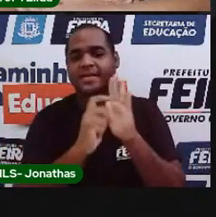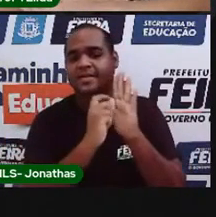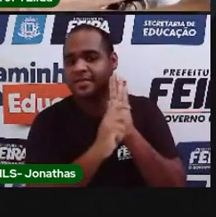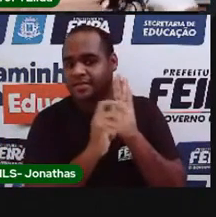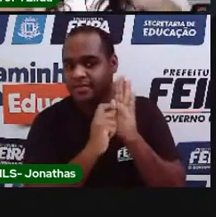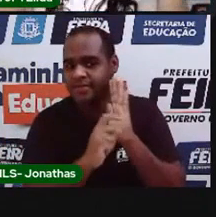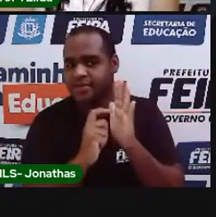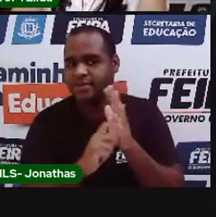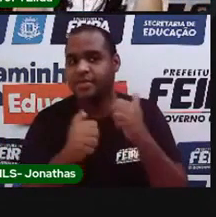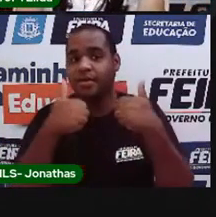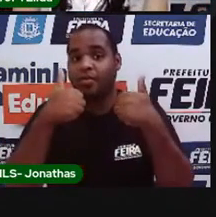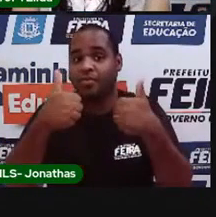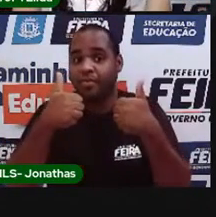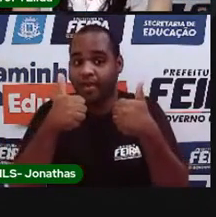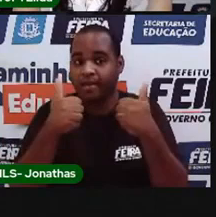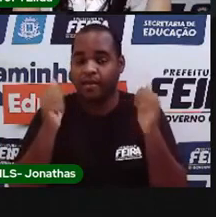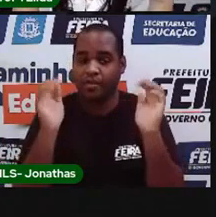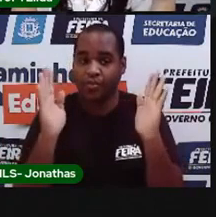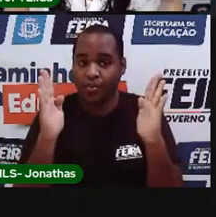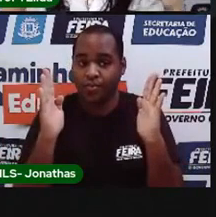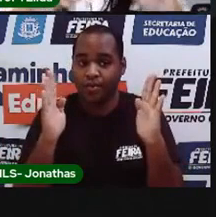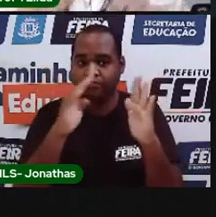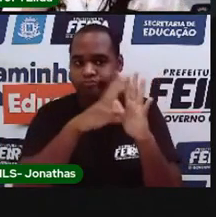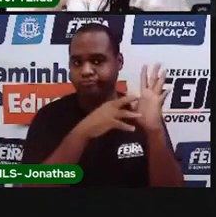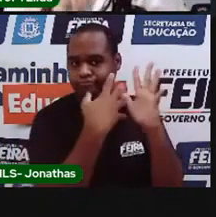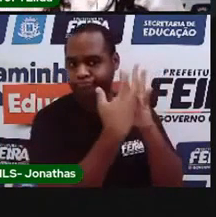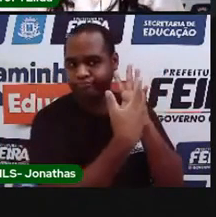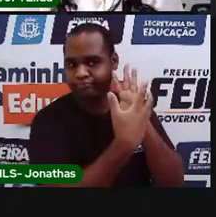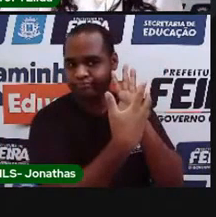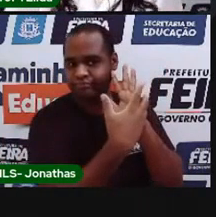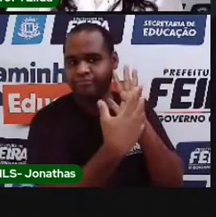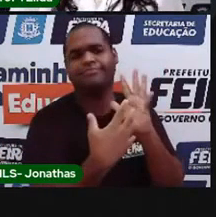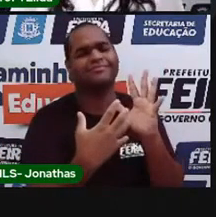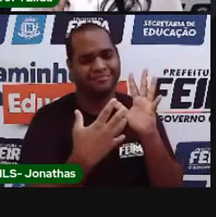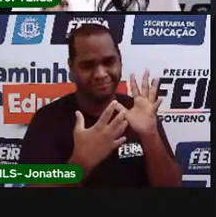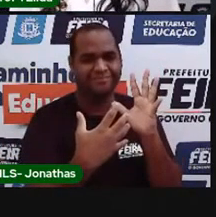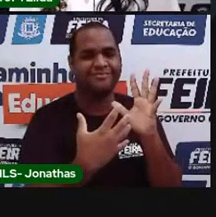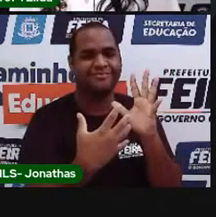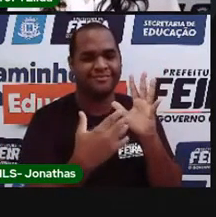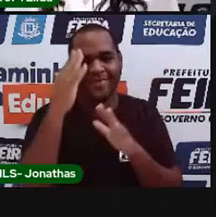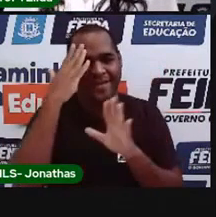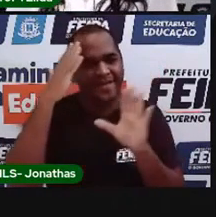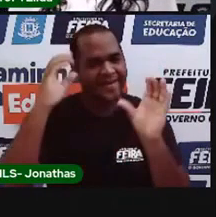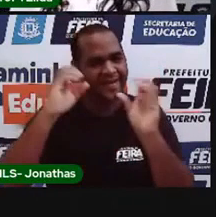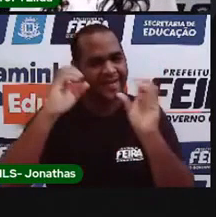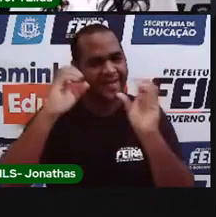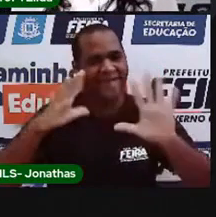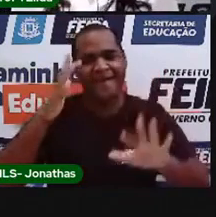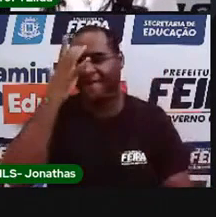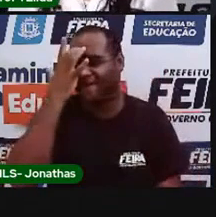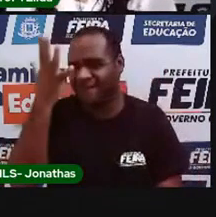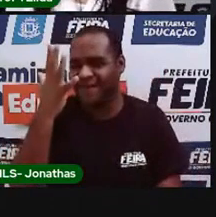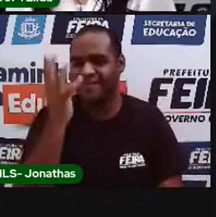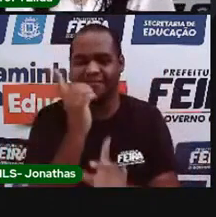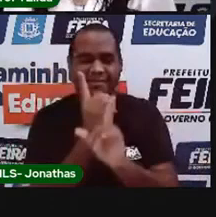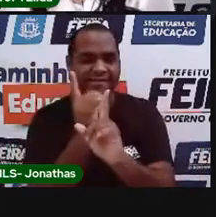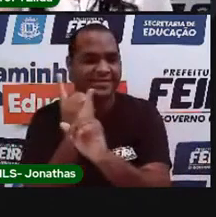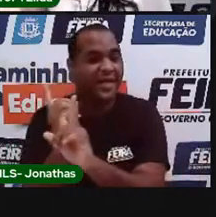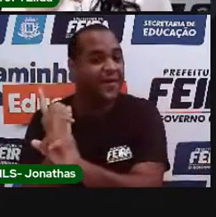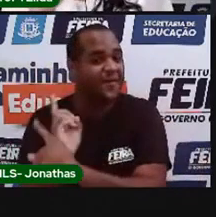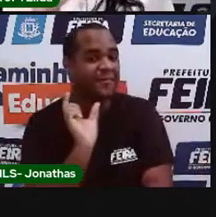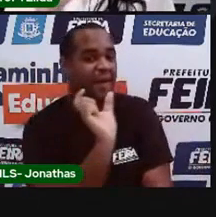deitadinhas e as colunas estão em pé, fica bem fácil para você encontrar as palavras que você